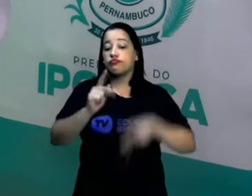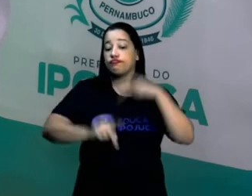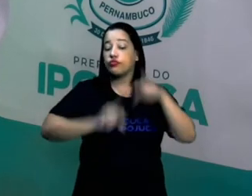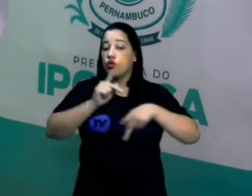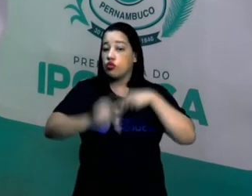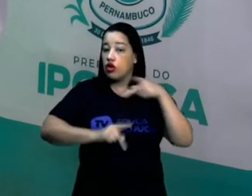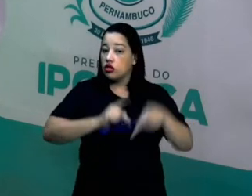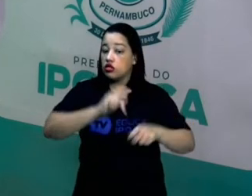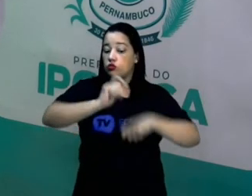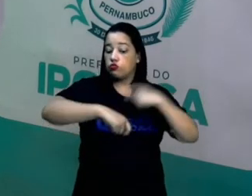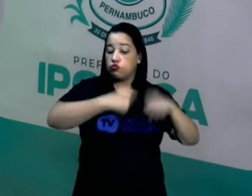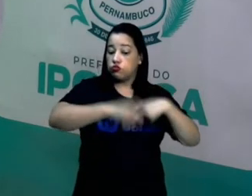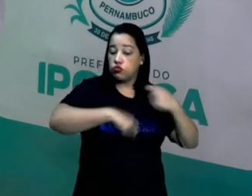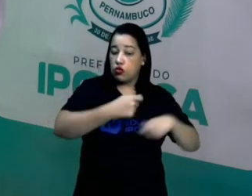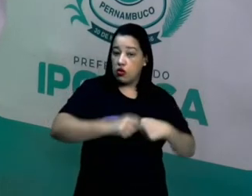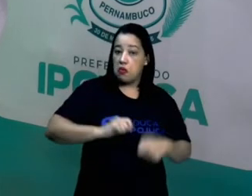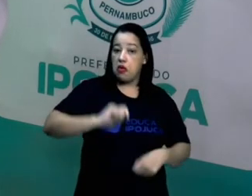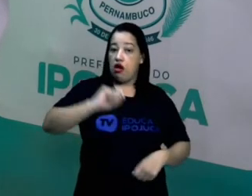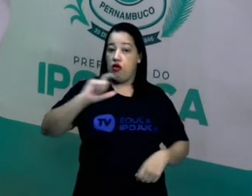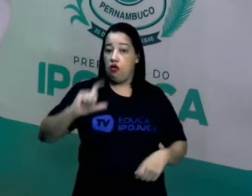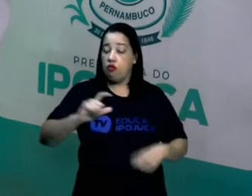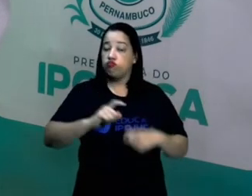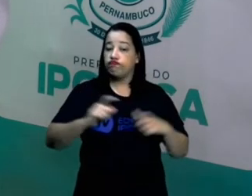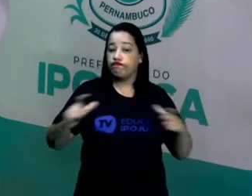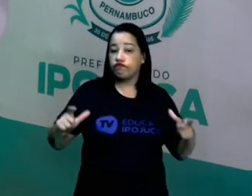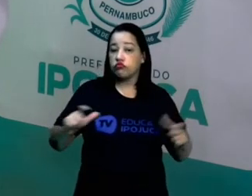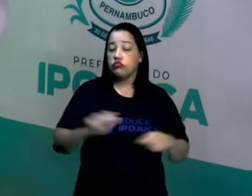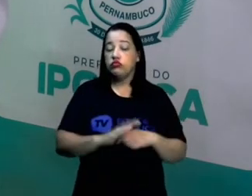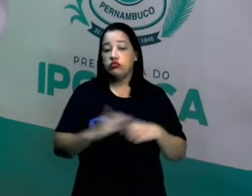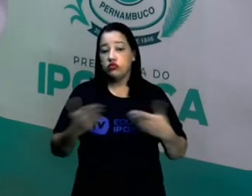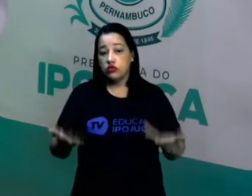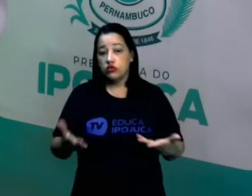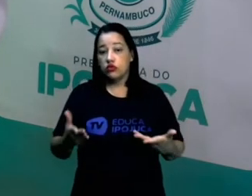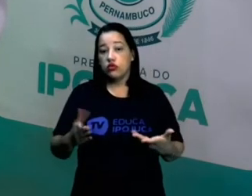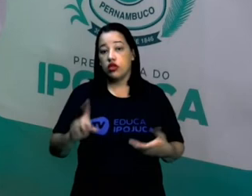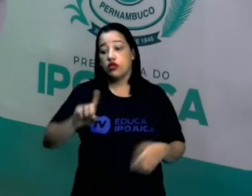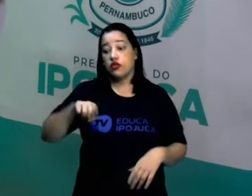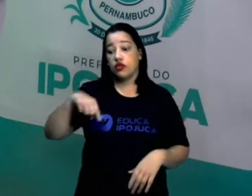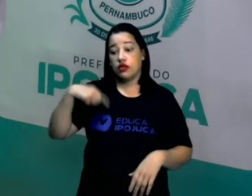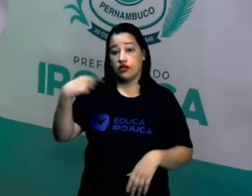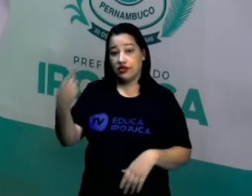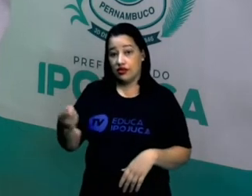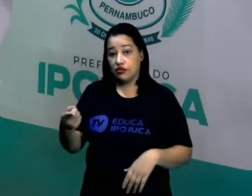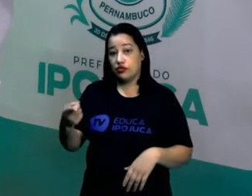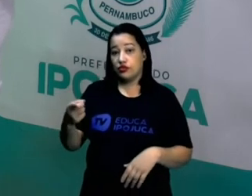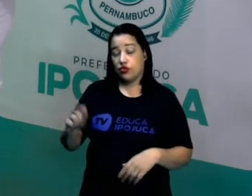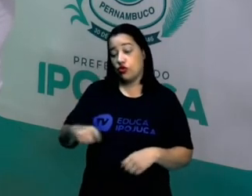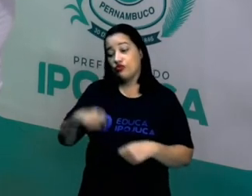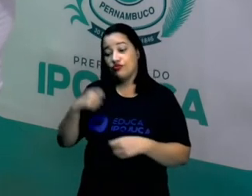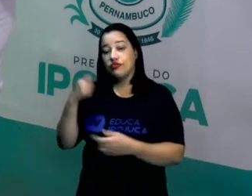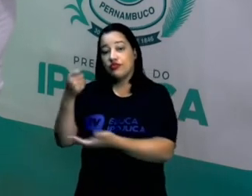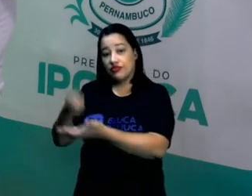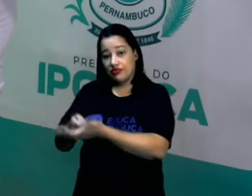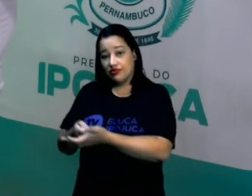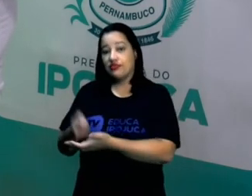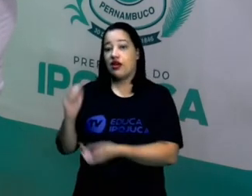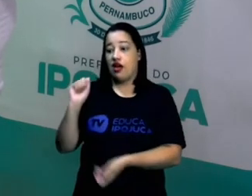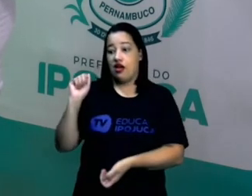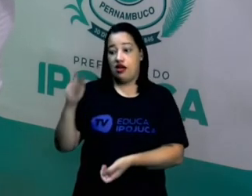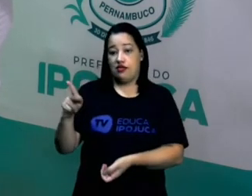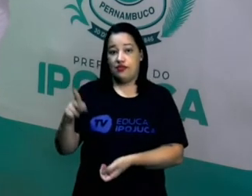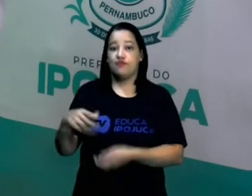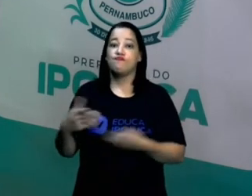economicamente ativa maior para poder suprir as deficiências do sistema previdenciário,